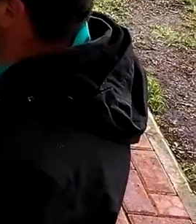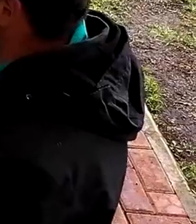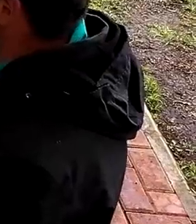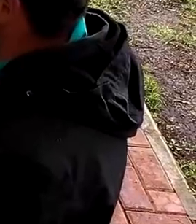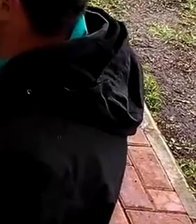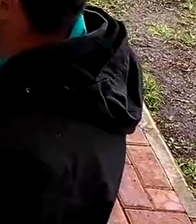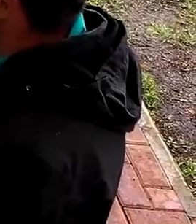amanhã.